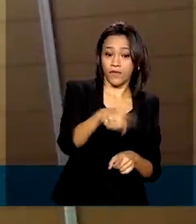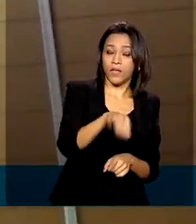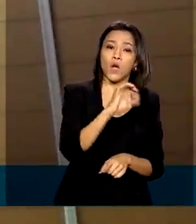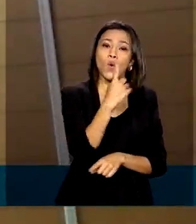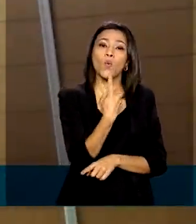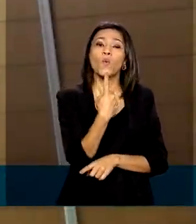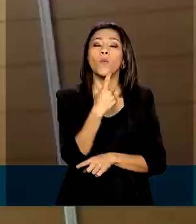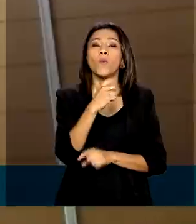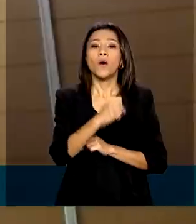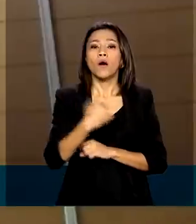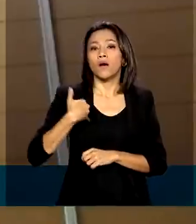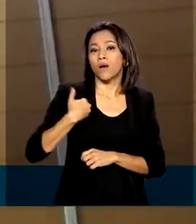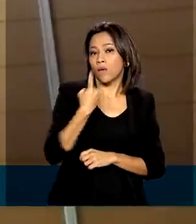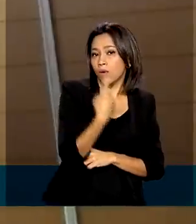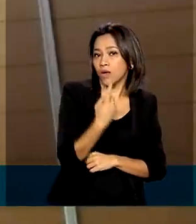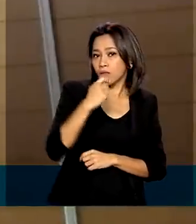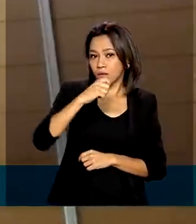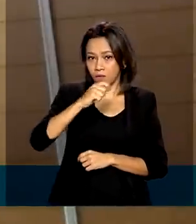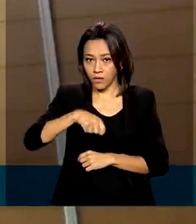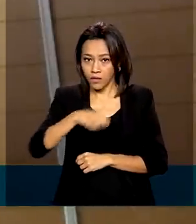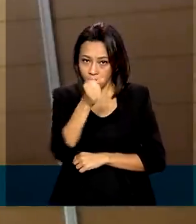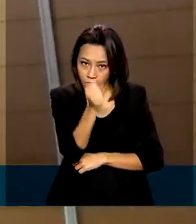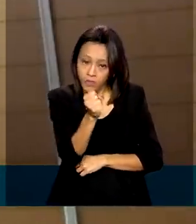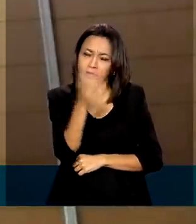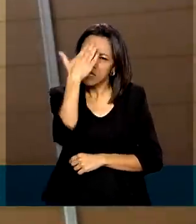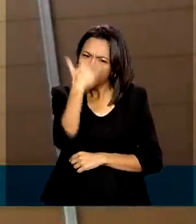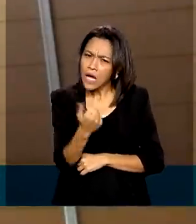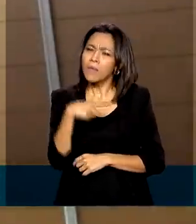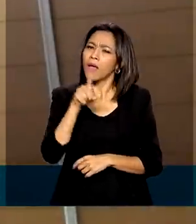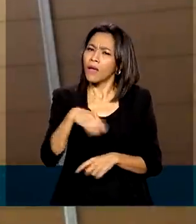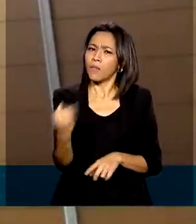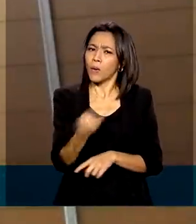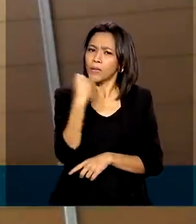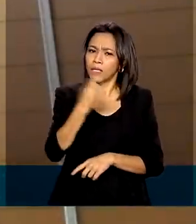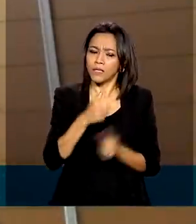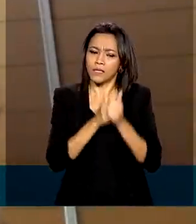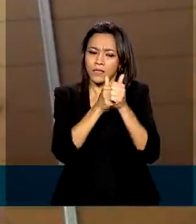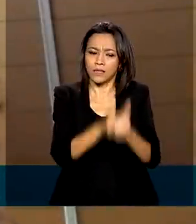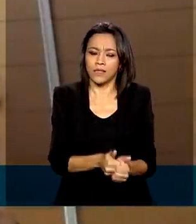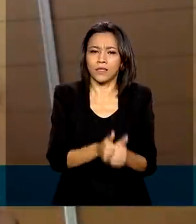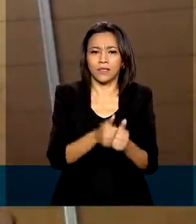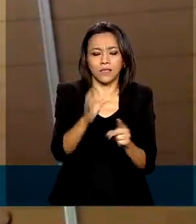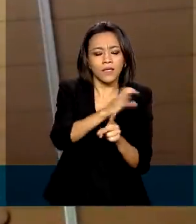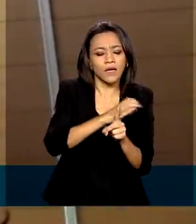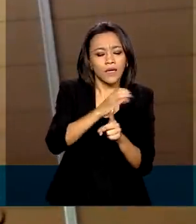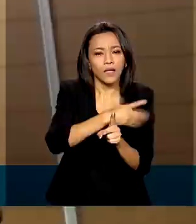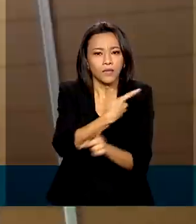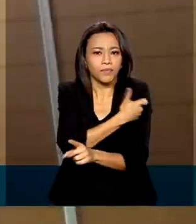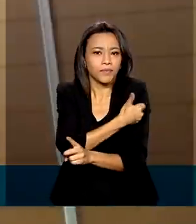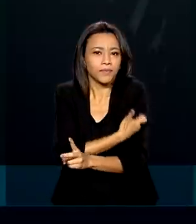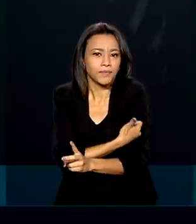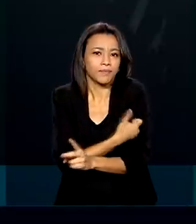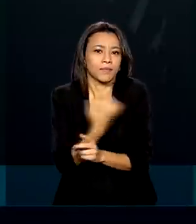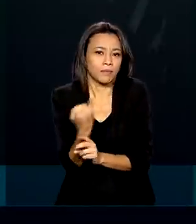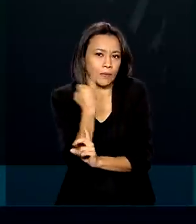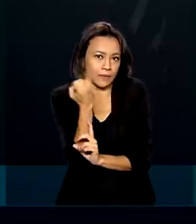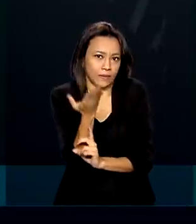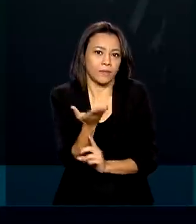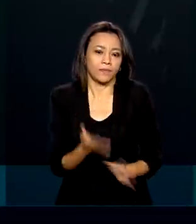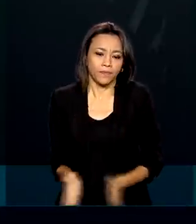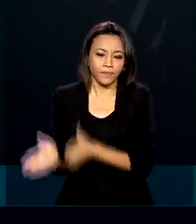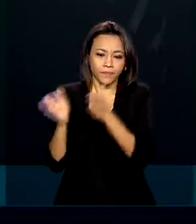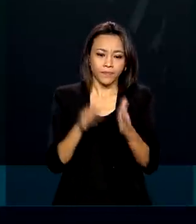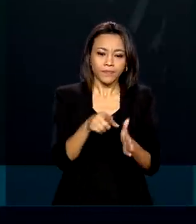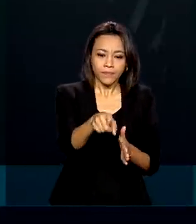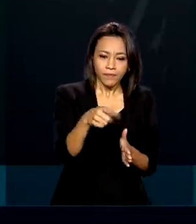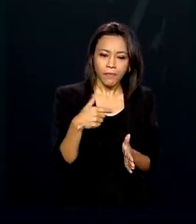e oito meses. Ela sabe a importância de manter em dia as cadernetas de toda a família. Porque sempre foi muito